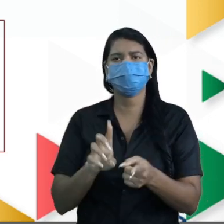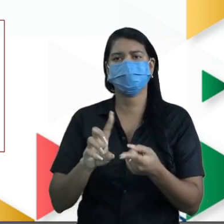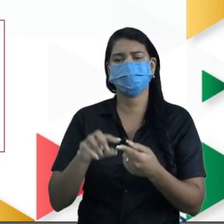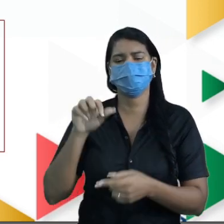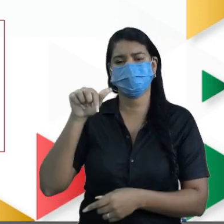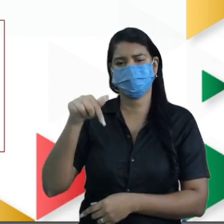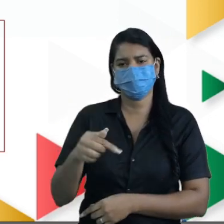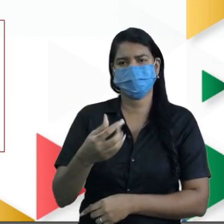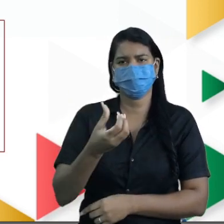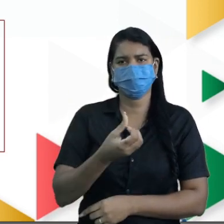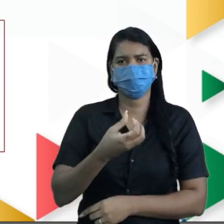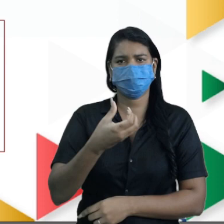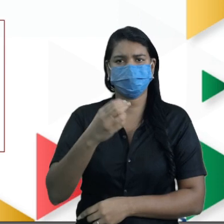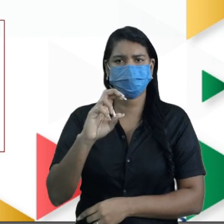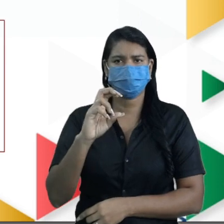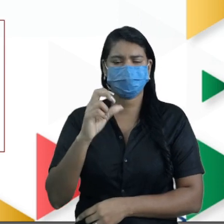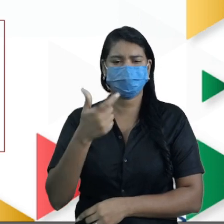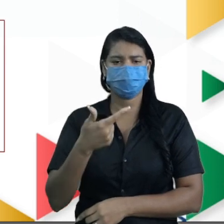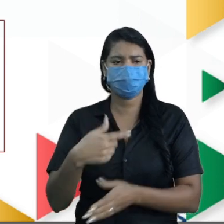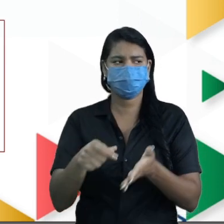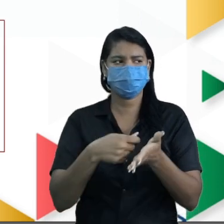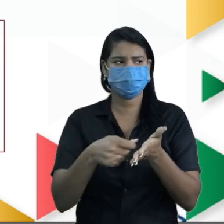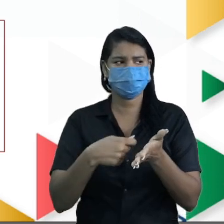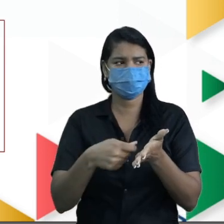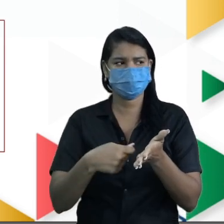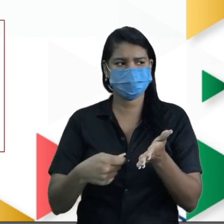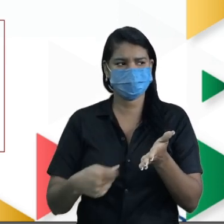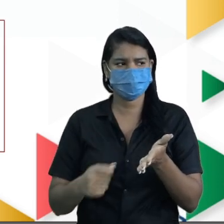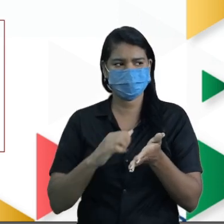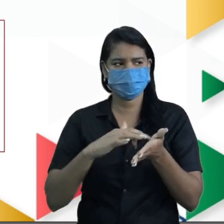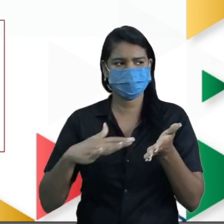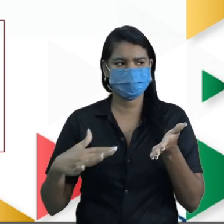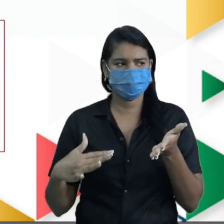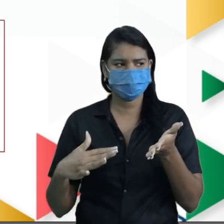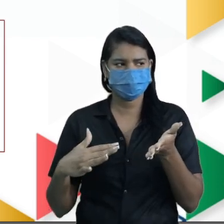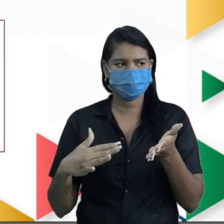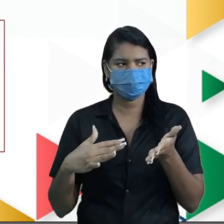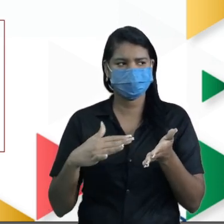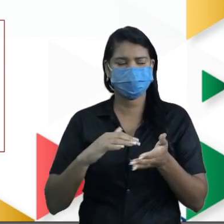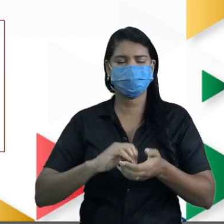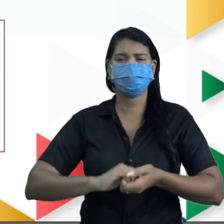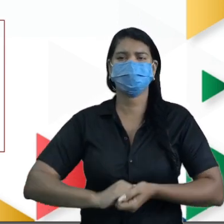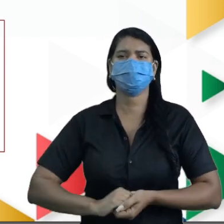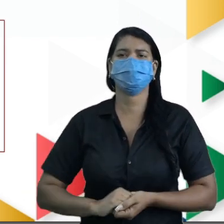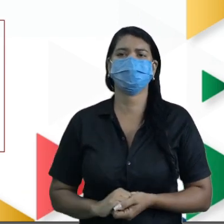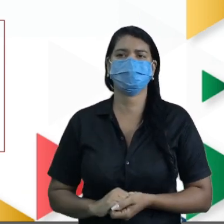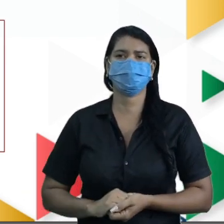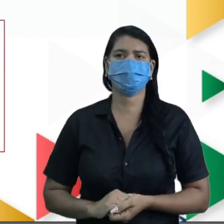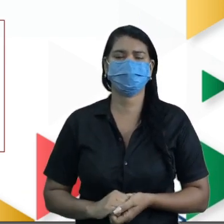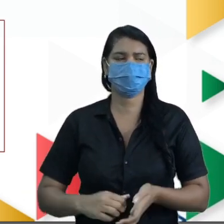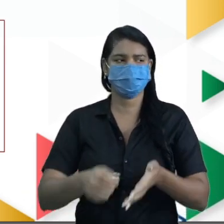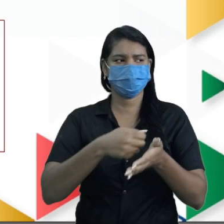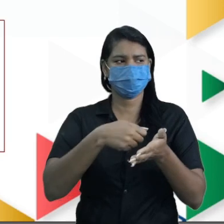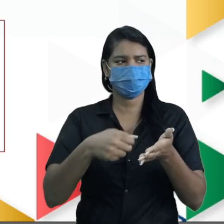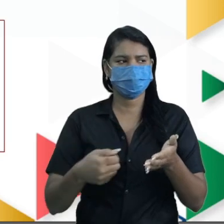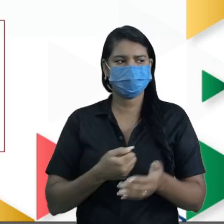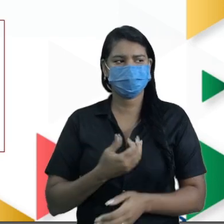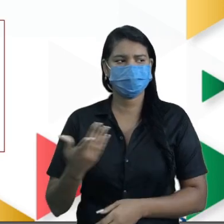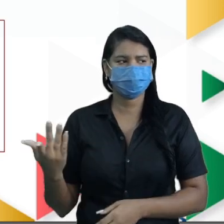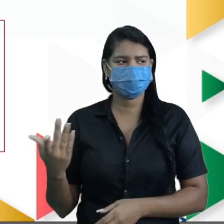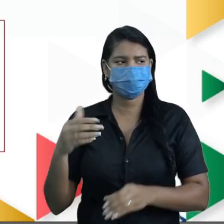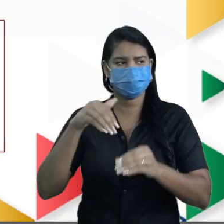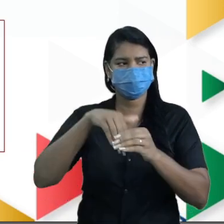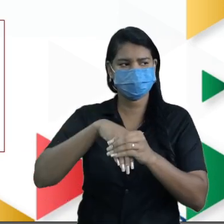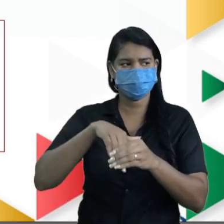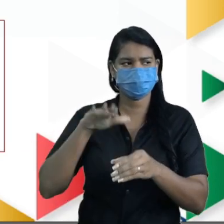7.652, tá? Escreva no seu caderno aí, com algarismos, por extenso, o número de eleitores da